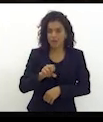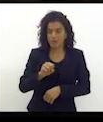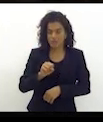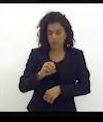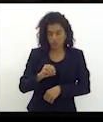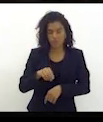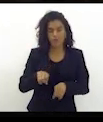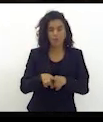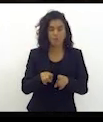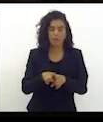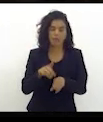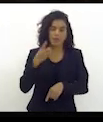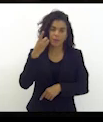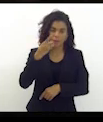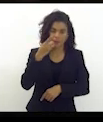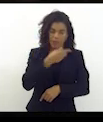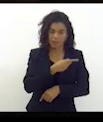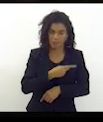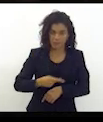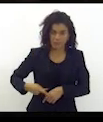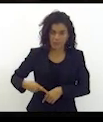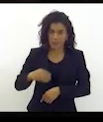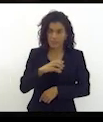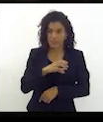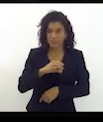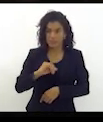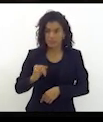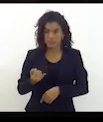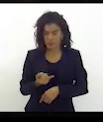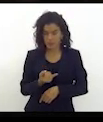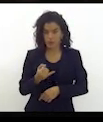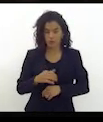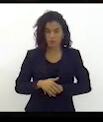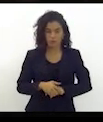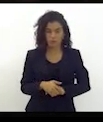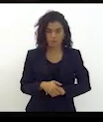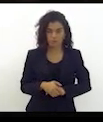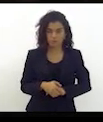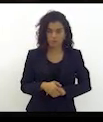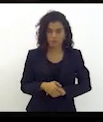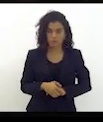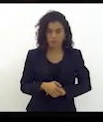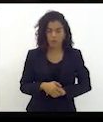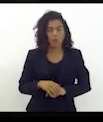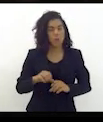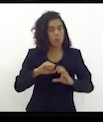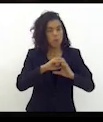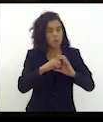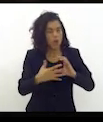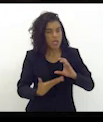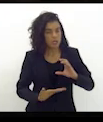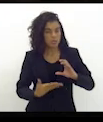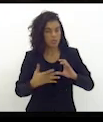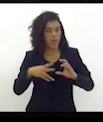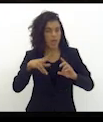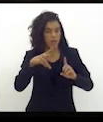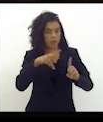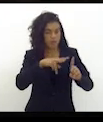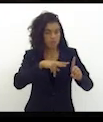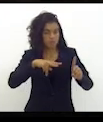Rodrigo Amorim, que afasta essa discussão num momento inoportuna. Um aspecto de natureza pessoal,